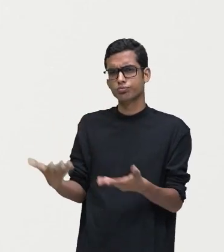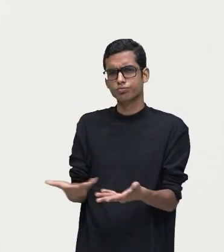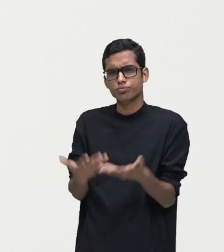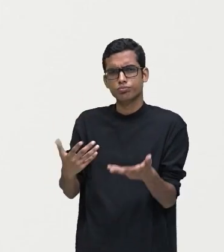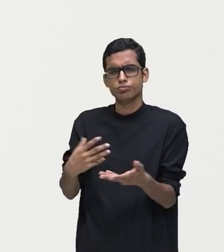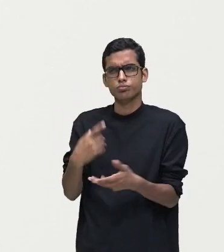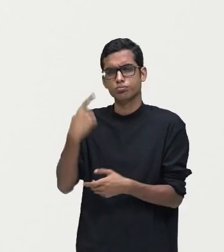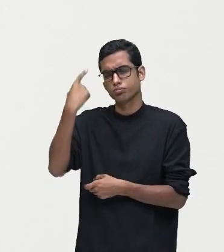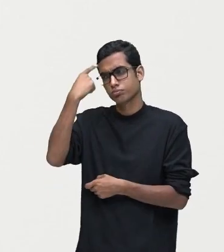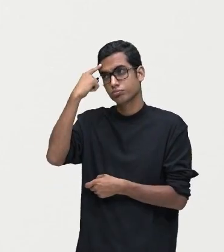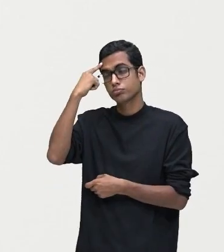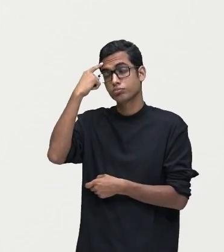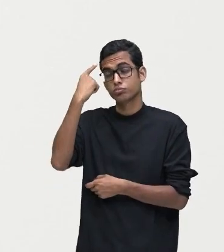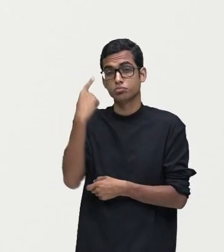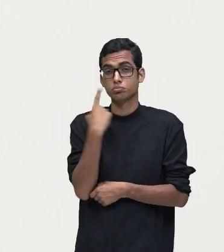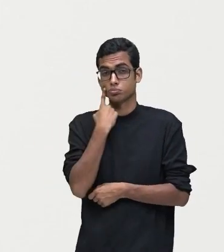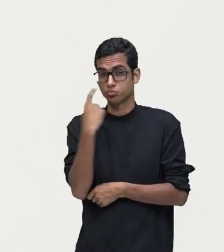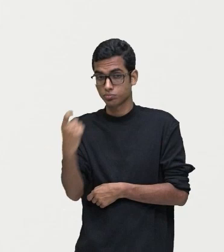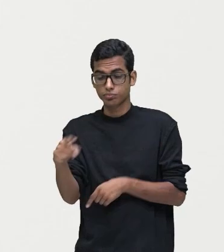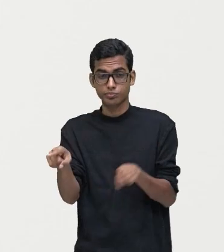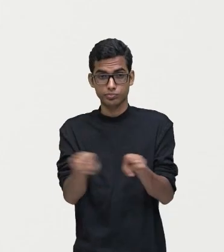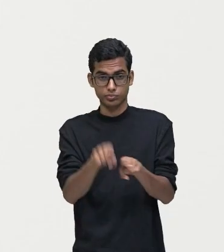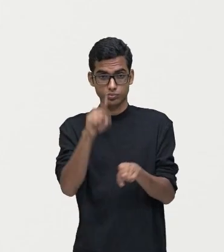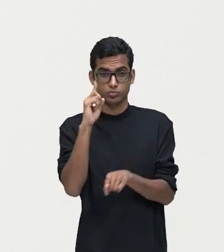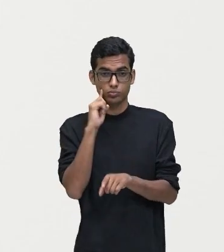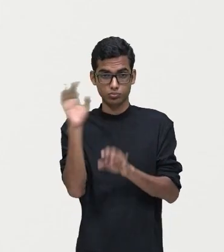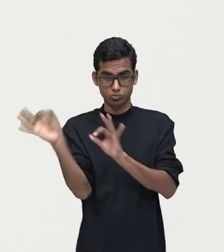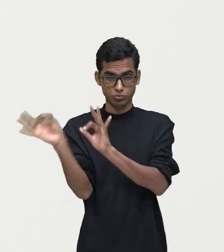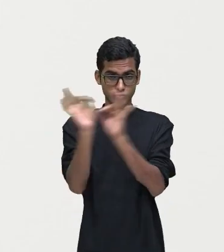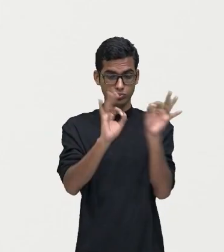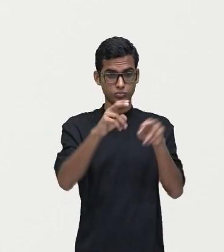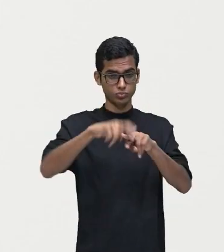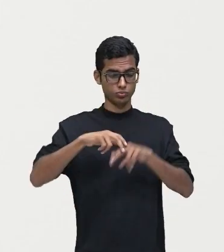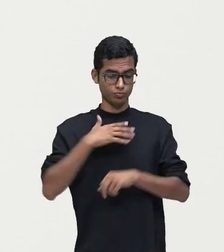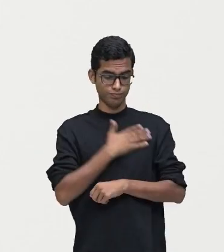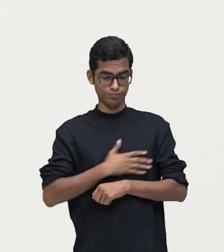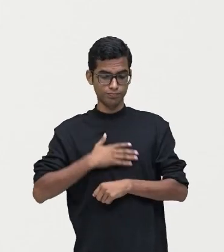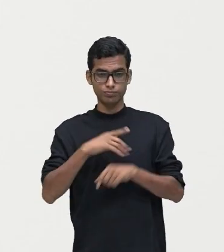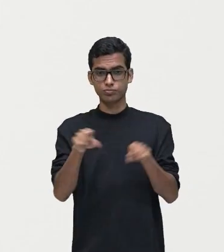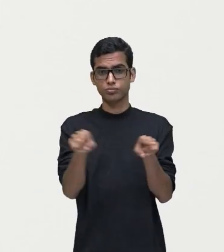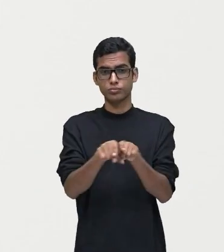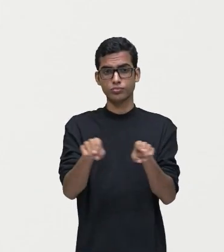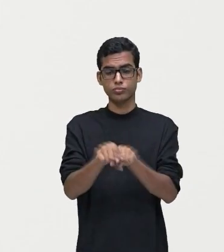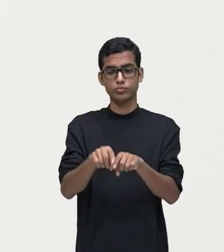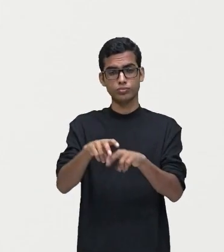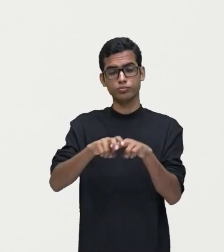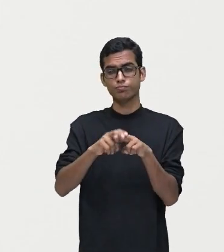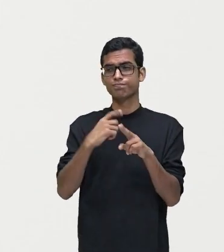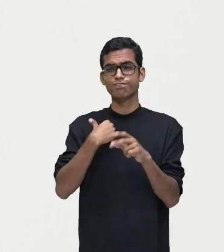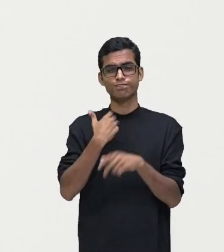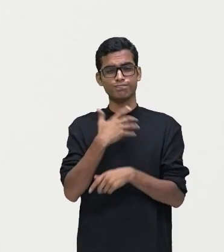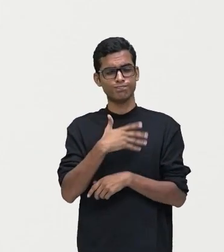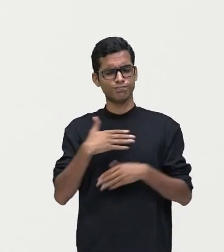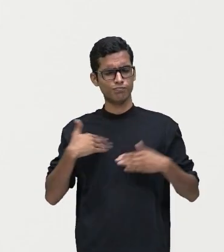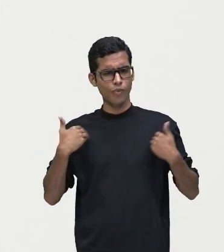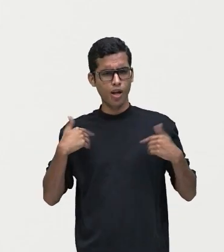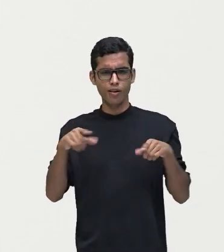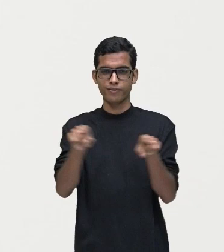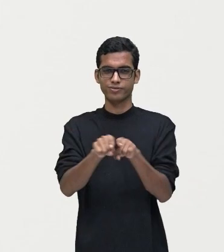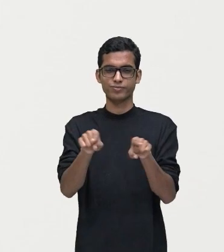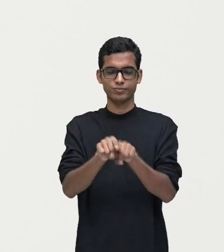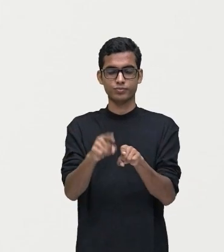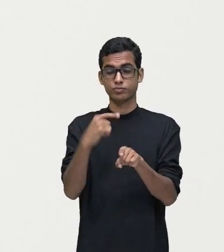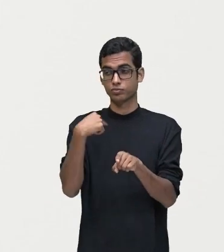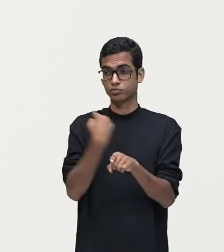entretenimento, aquele texto que você lê por prazer, aquele texto que você lê por diversão, certo? E isso a gente